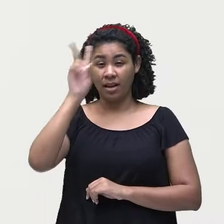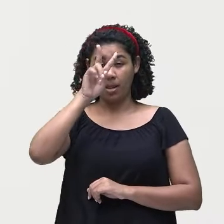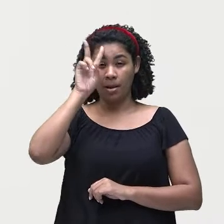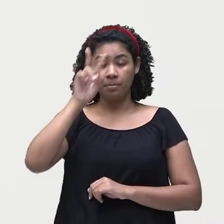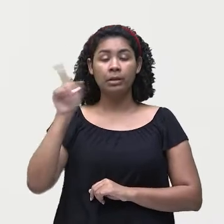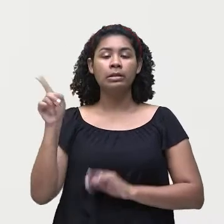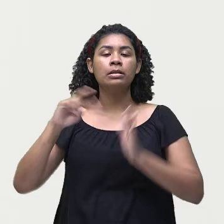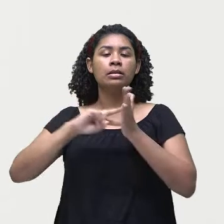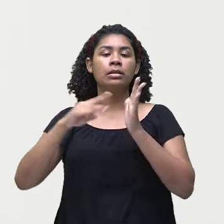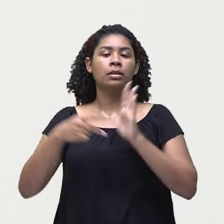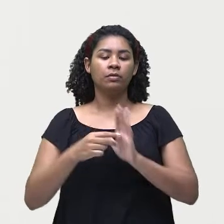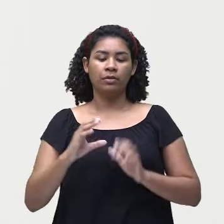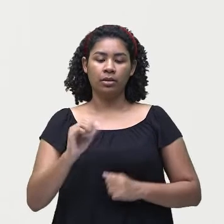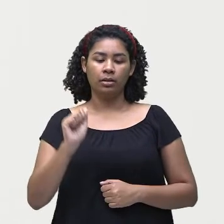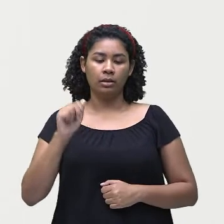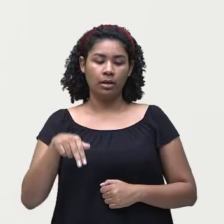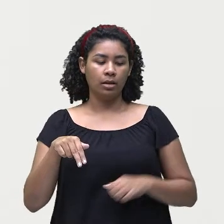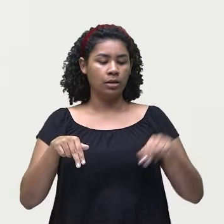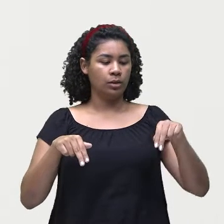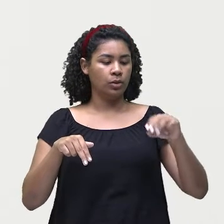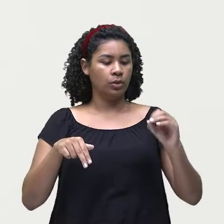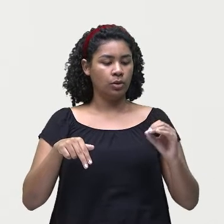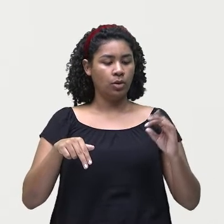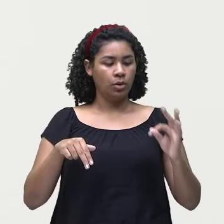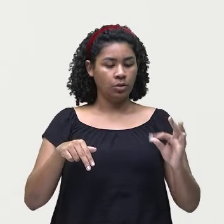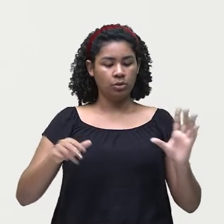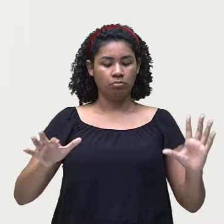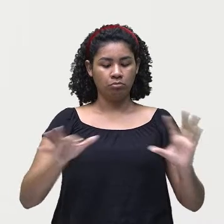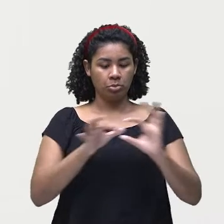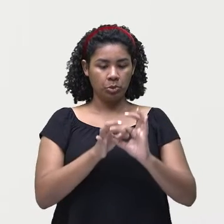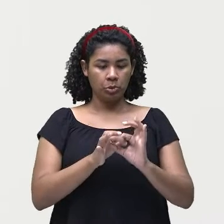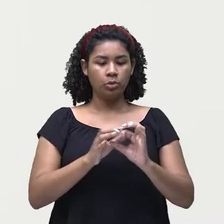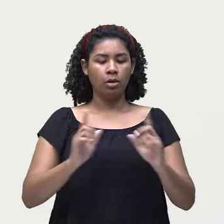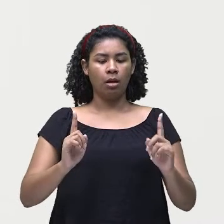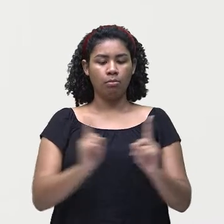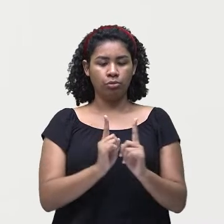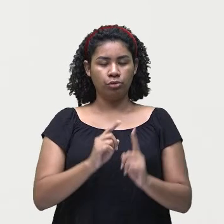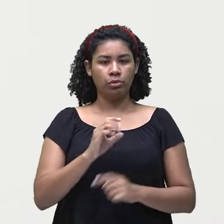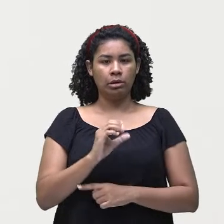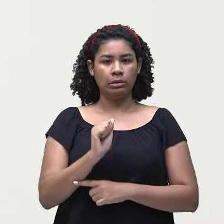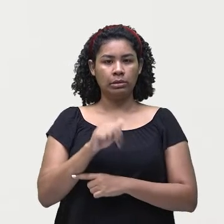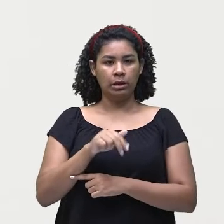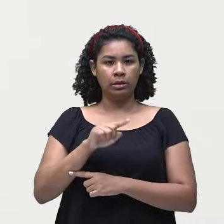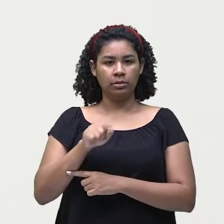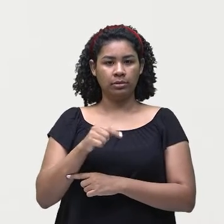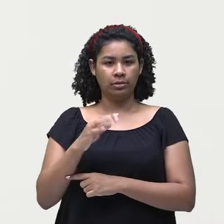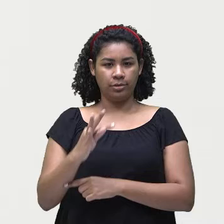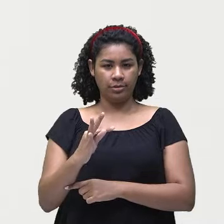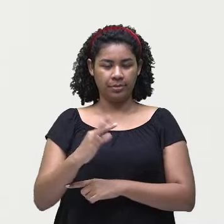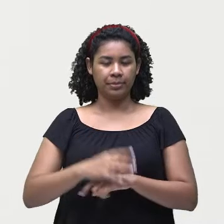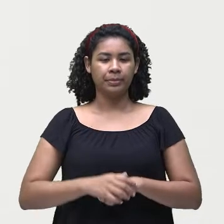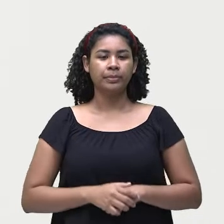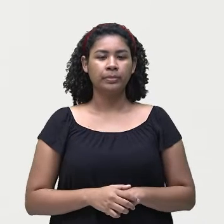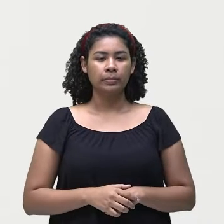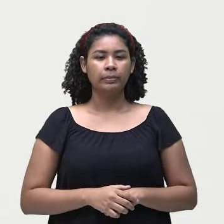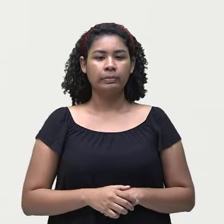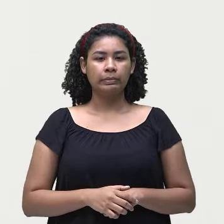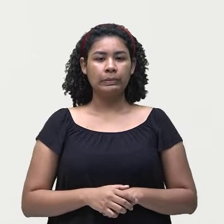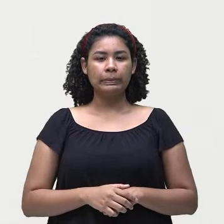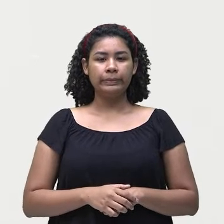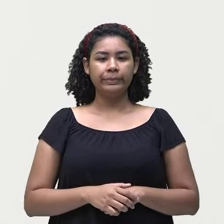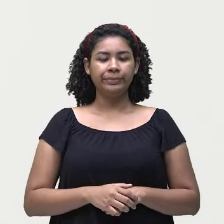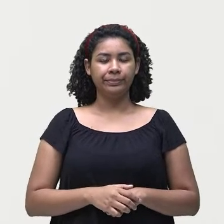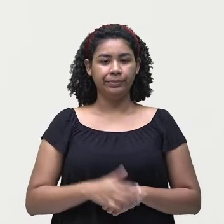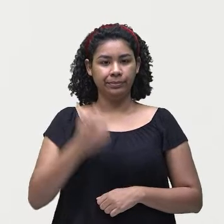not, ok? Então, olha só. A frase afirmativa. Potira swim at all. A frase aqui sem